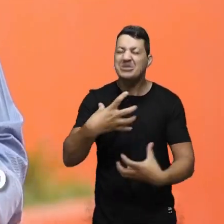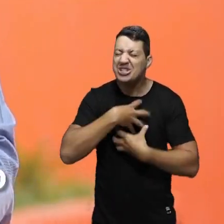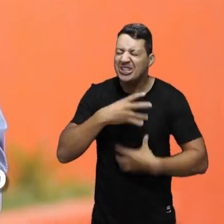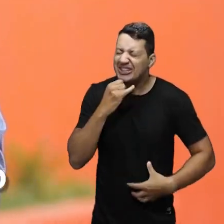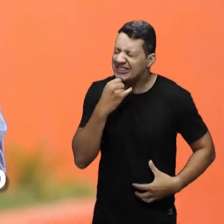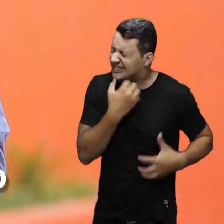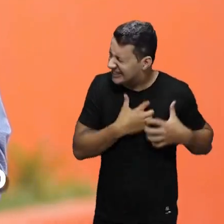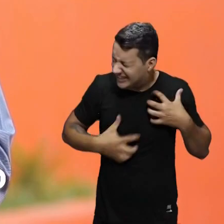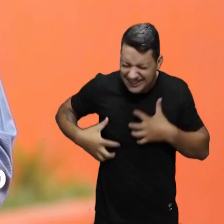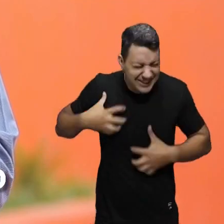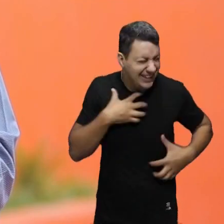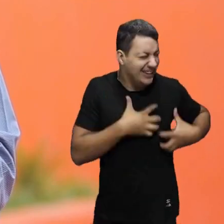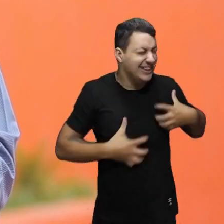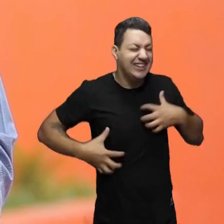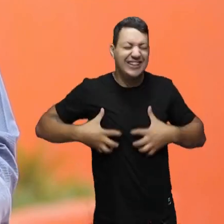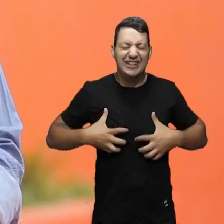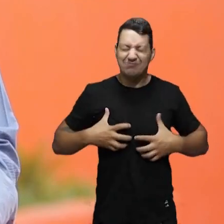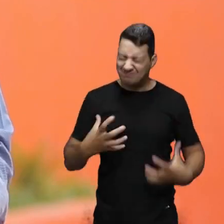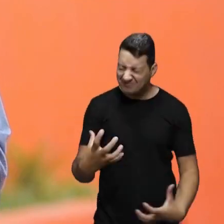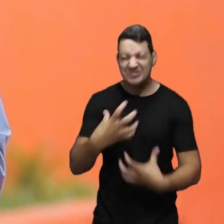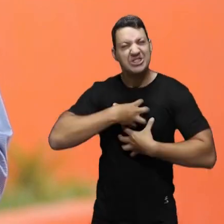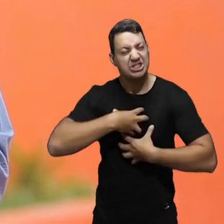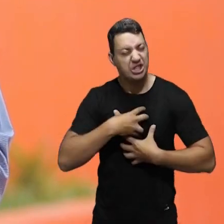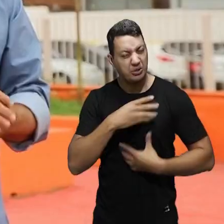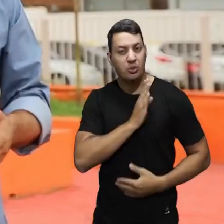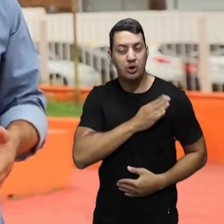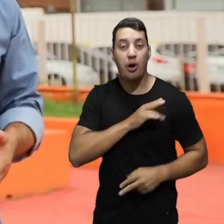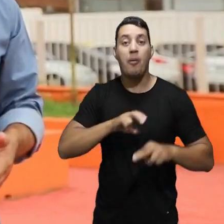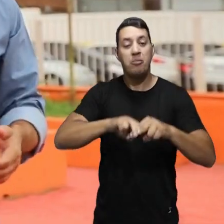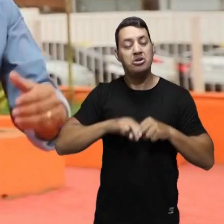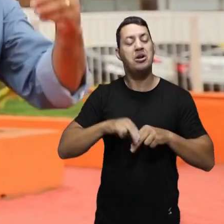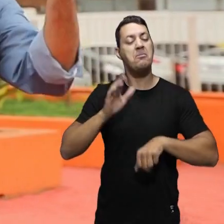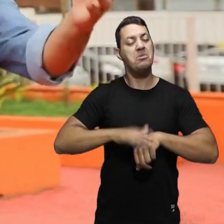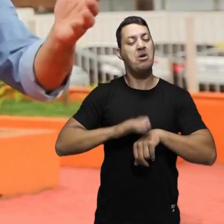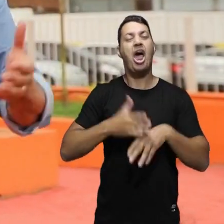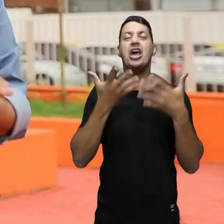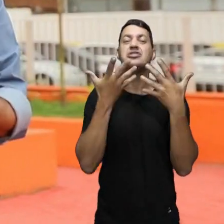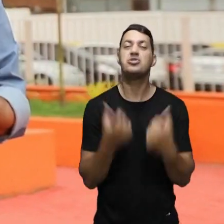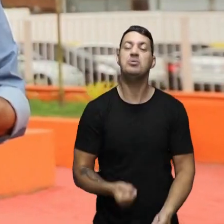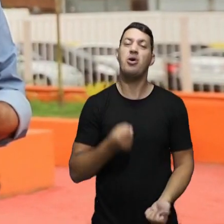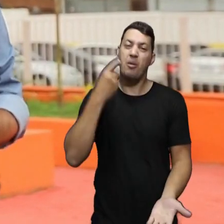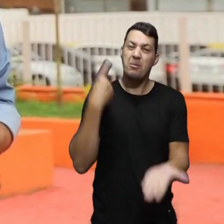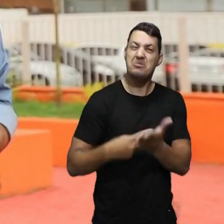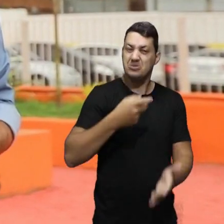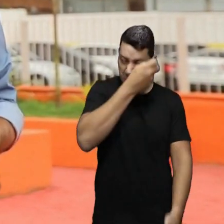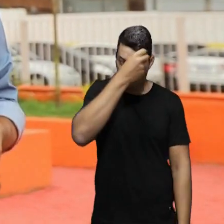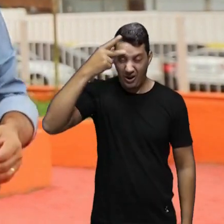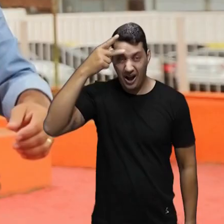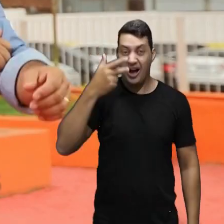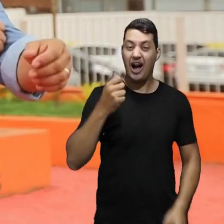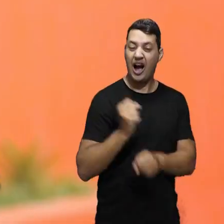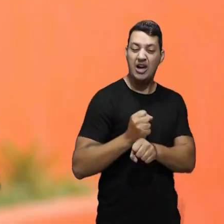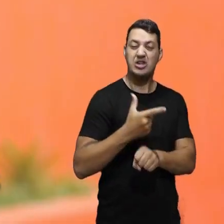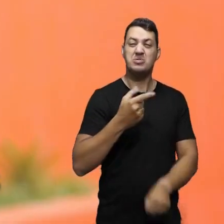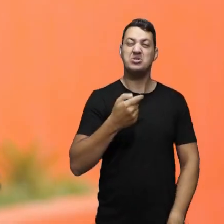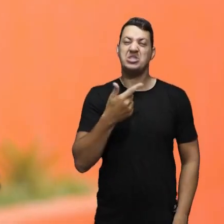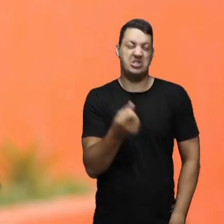Eu me senti muito incomodado e levei para o coração. Por isso, assim que assumi, em 2017,